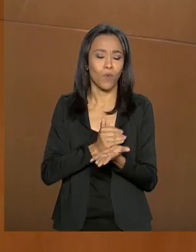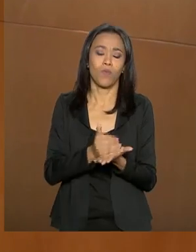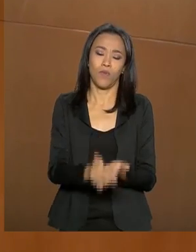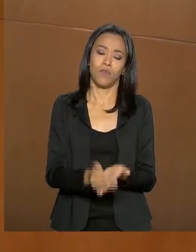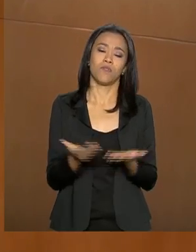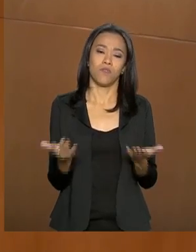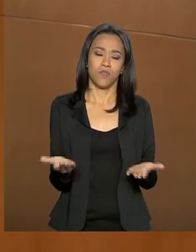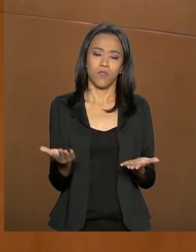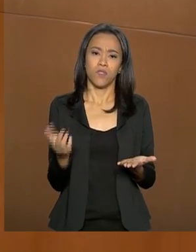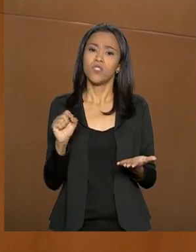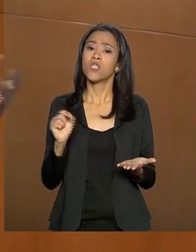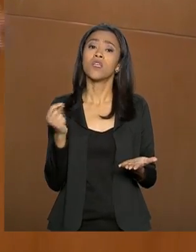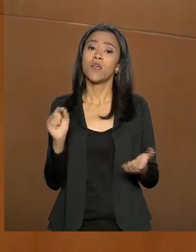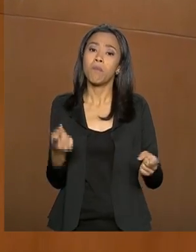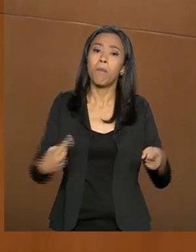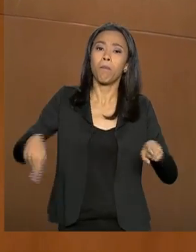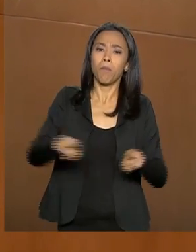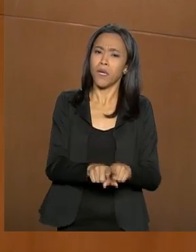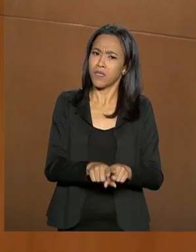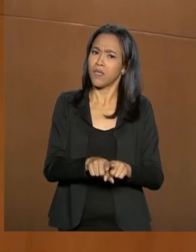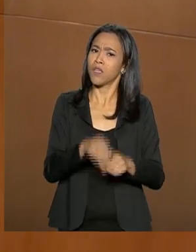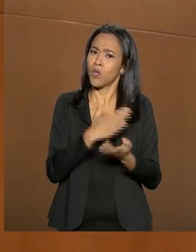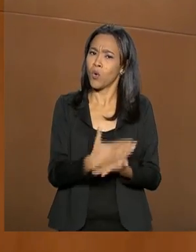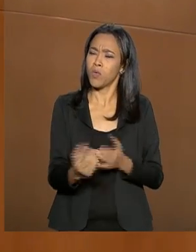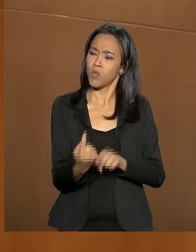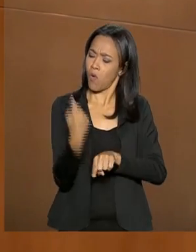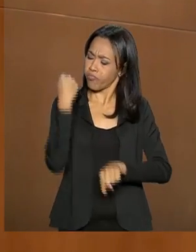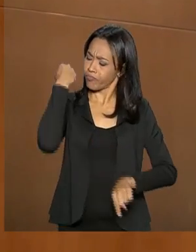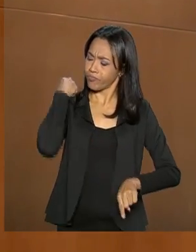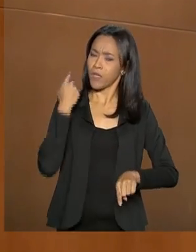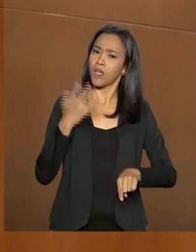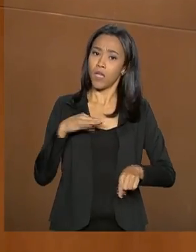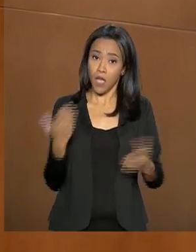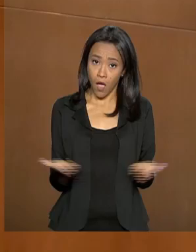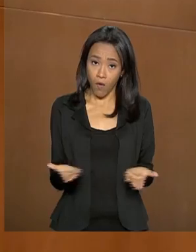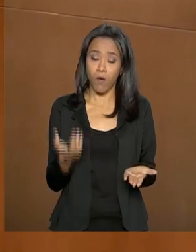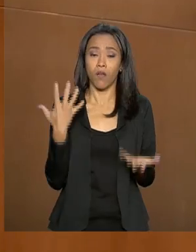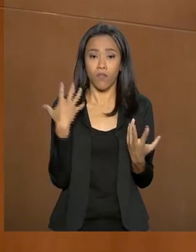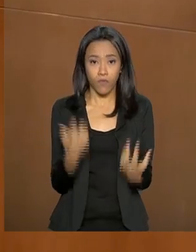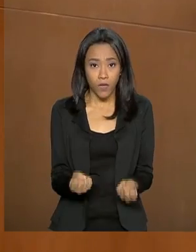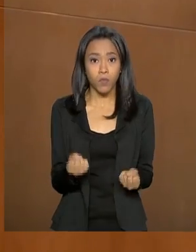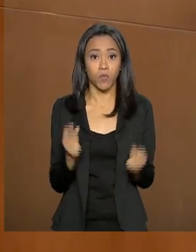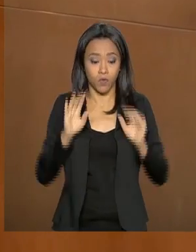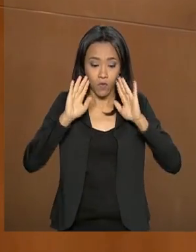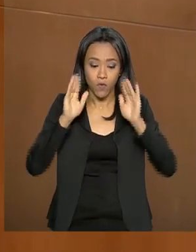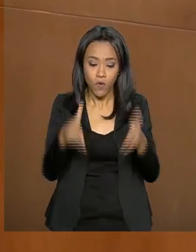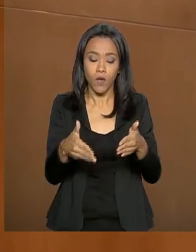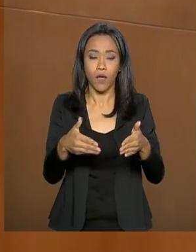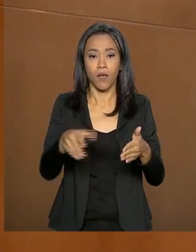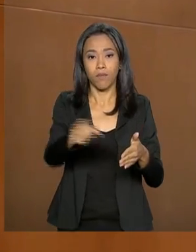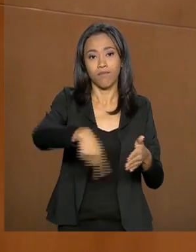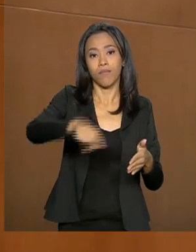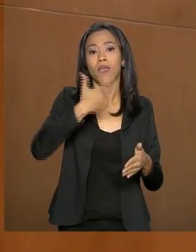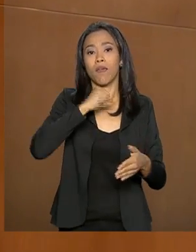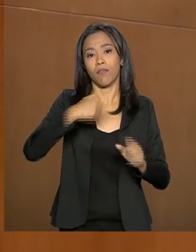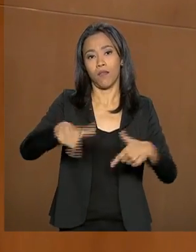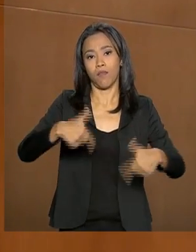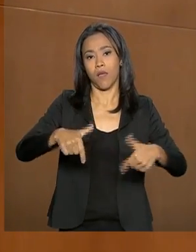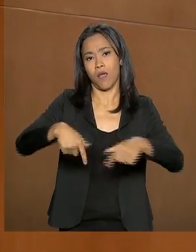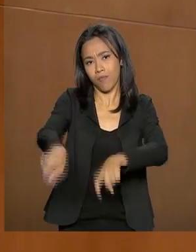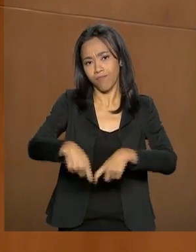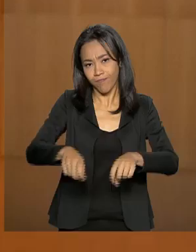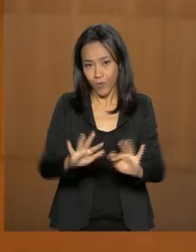início de uma parceria que já vem de longe, mas que nós vamos agora no ponto, que é o agricultor, pequeno